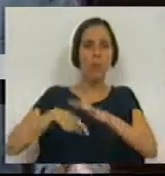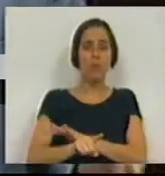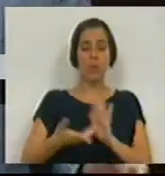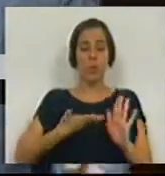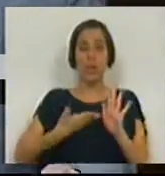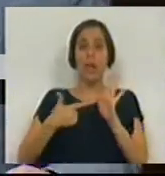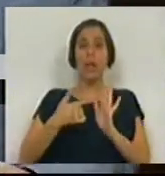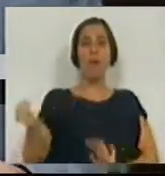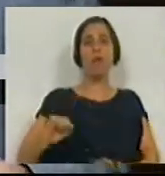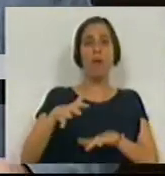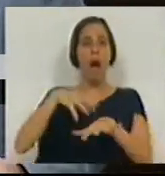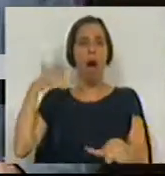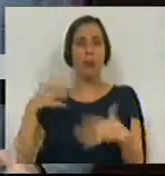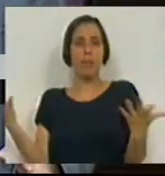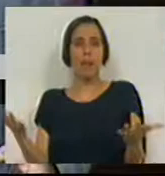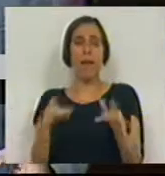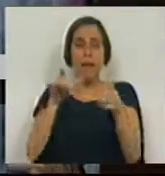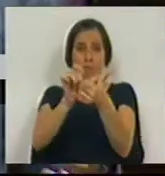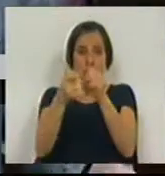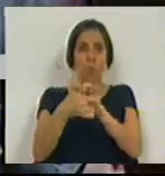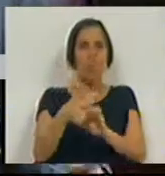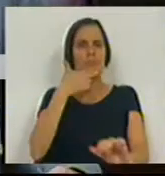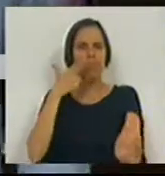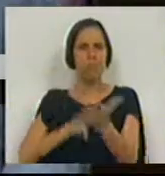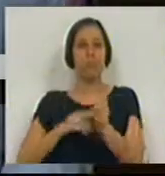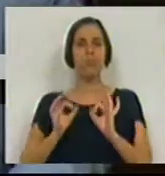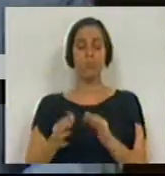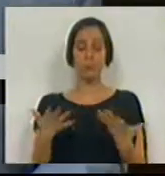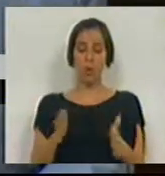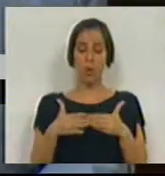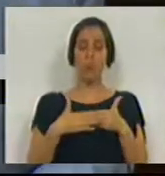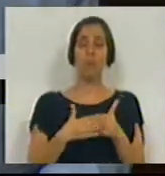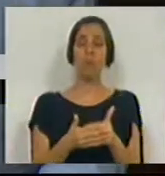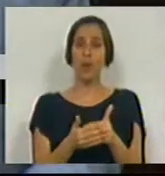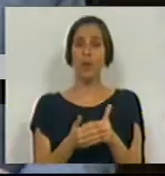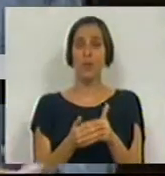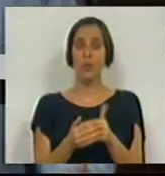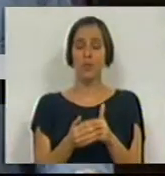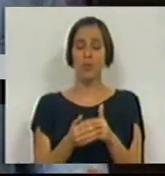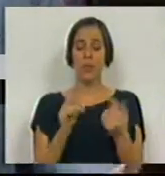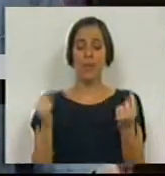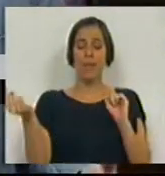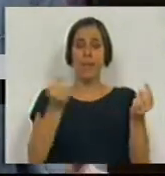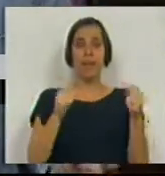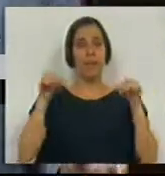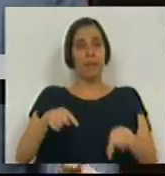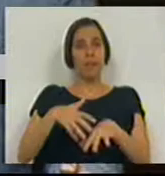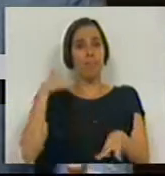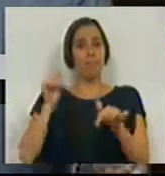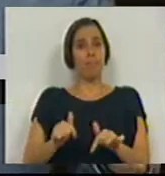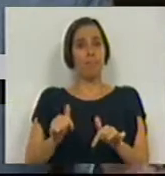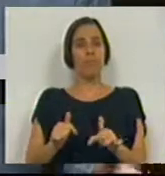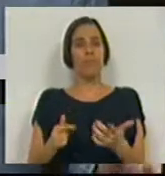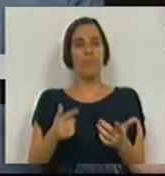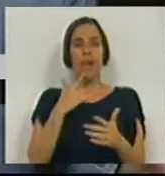decreto da Assembleia. Ora, essa mudança, de facto, neste processo de debate em plenário, acaba por